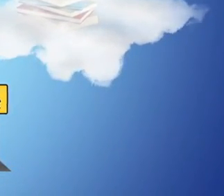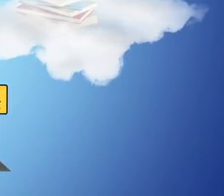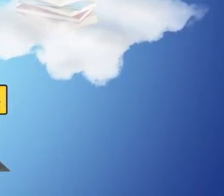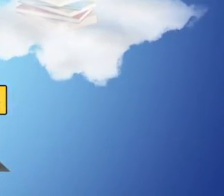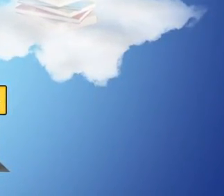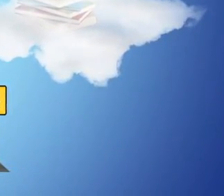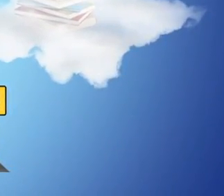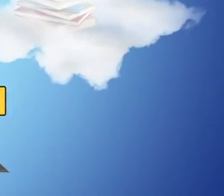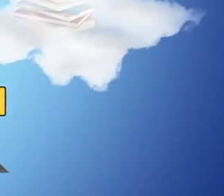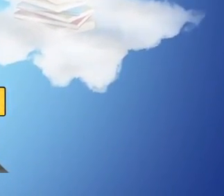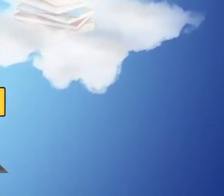Quintena Coelho